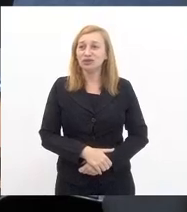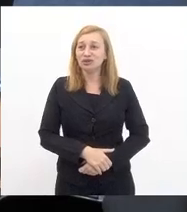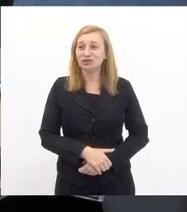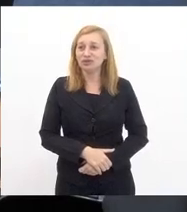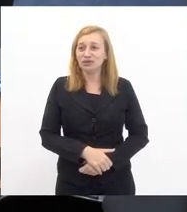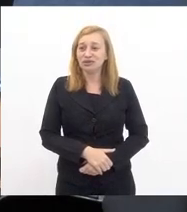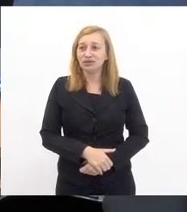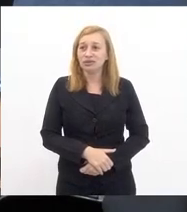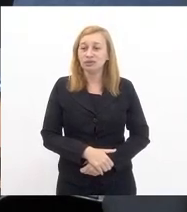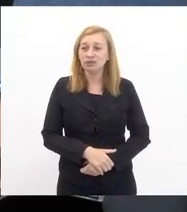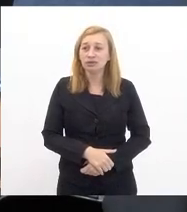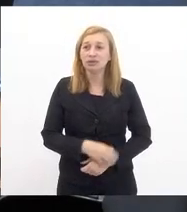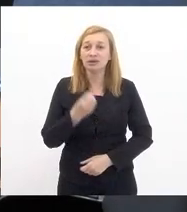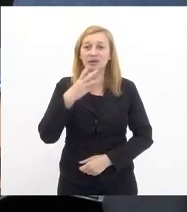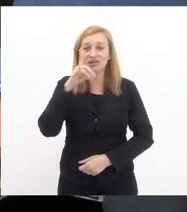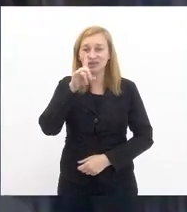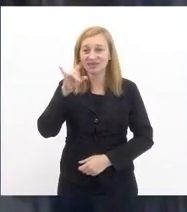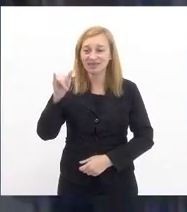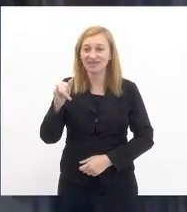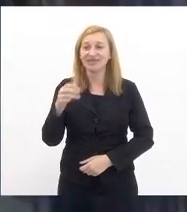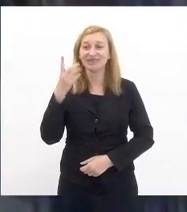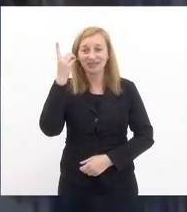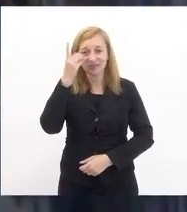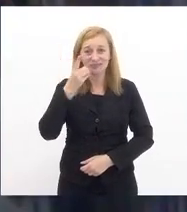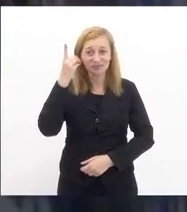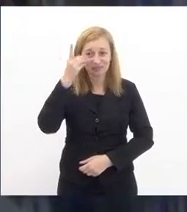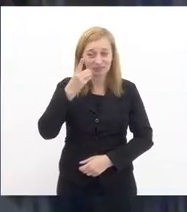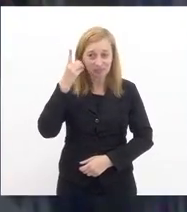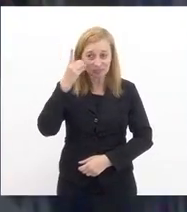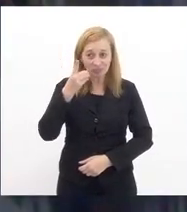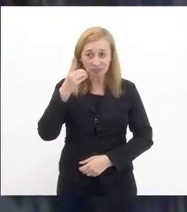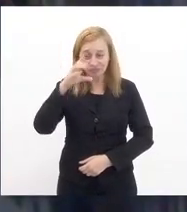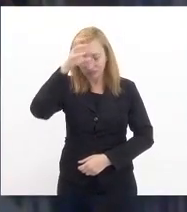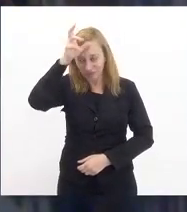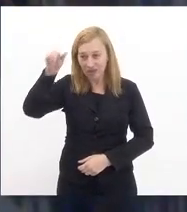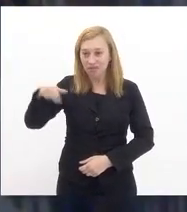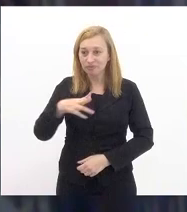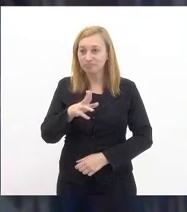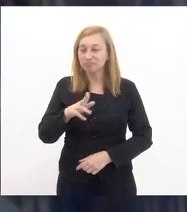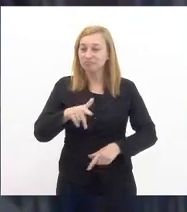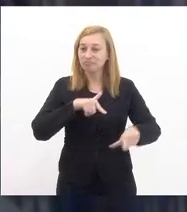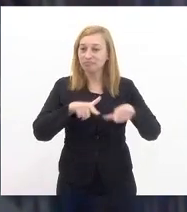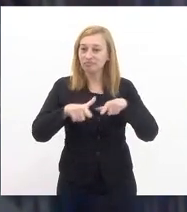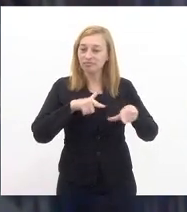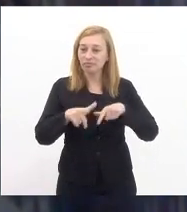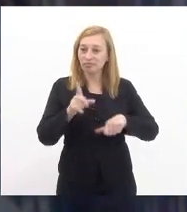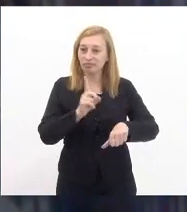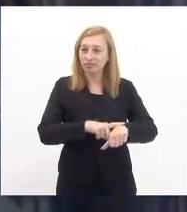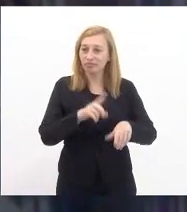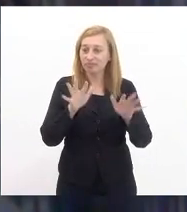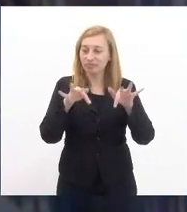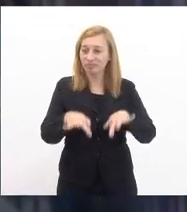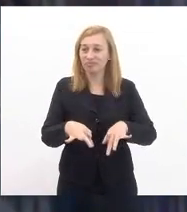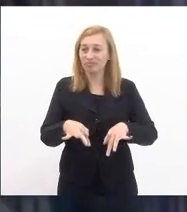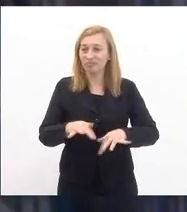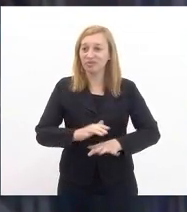dobra deputada Tia Ju que preside os trabalhos deste expediente final